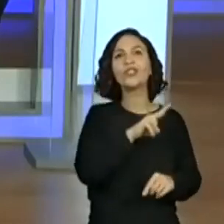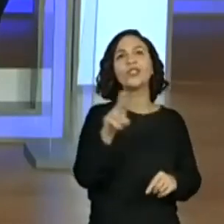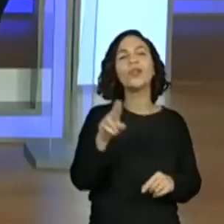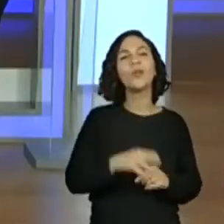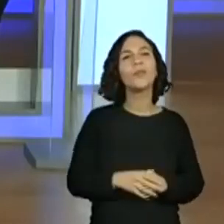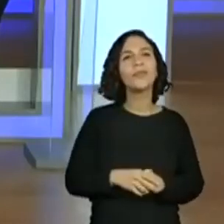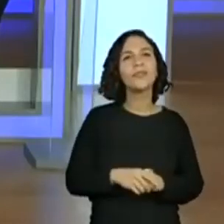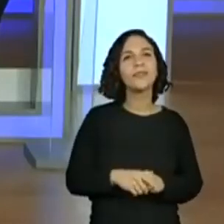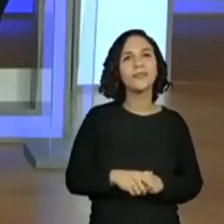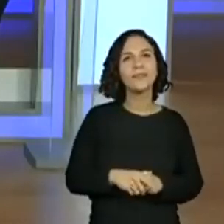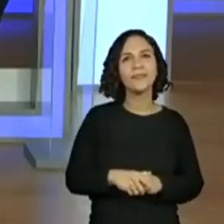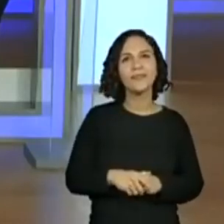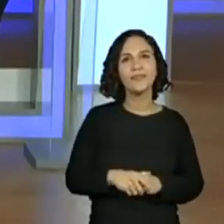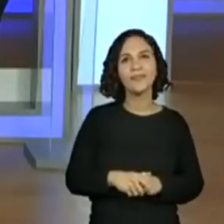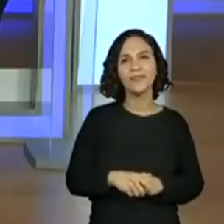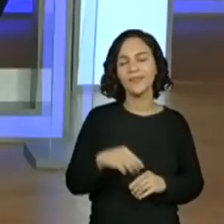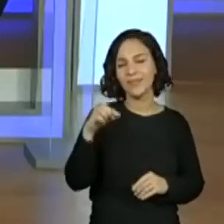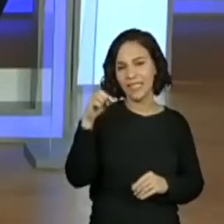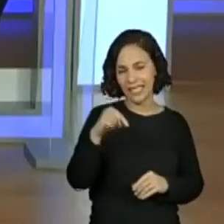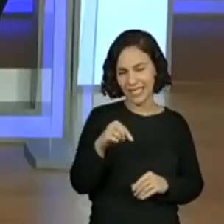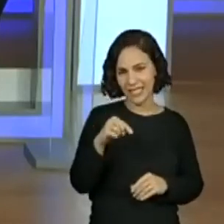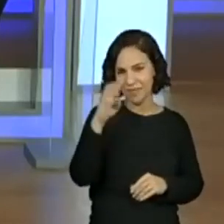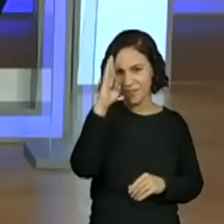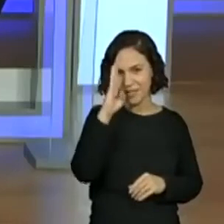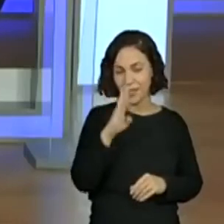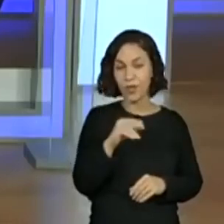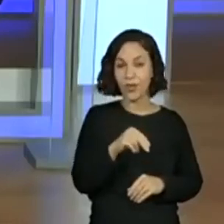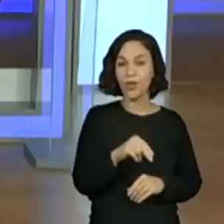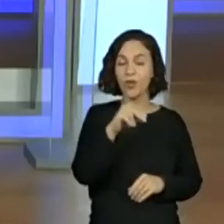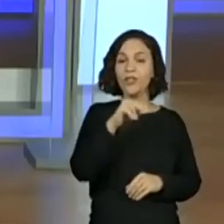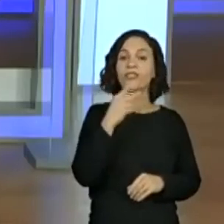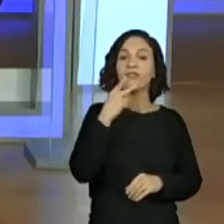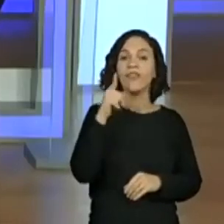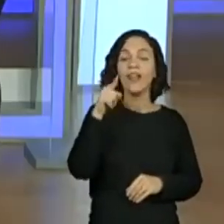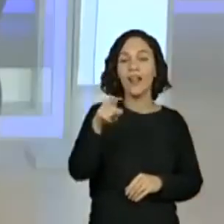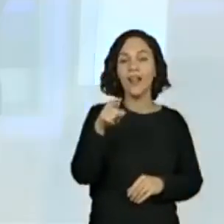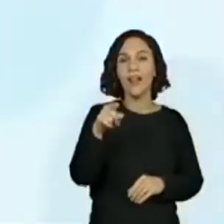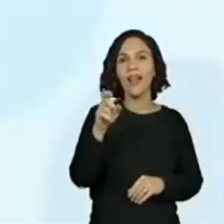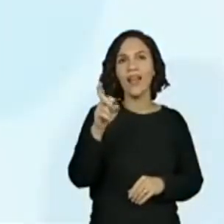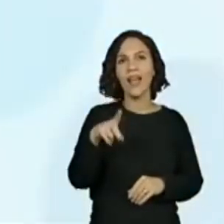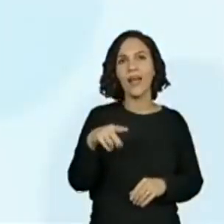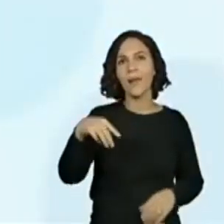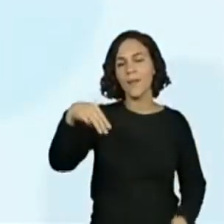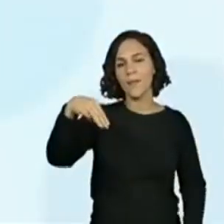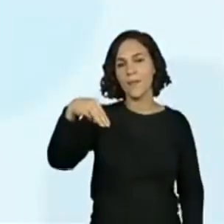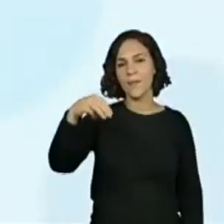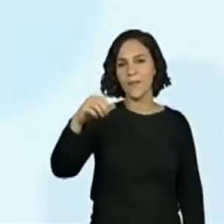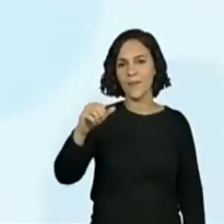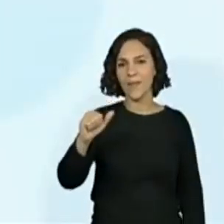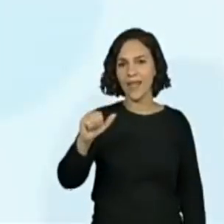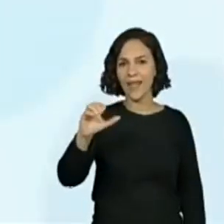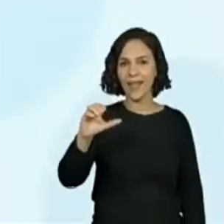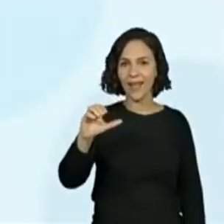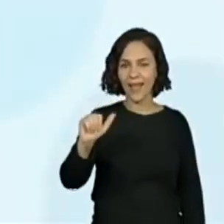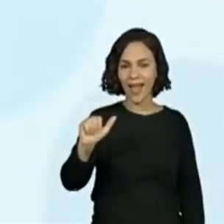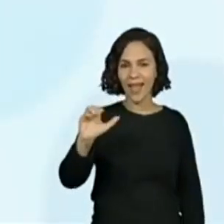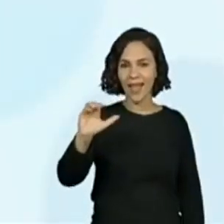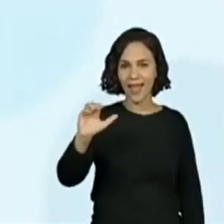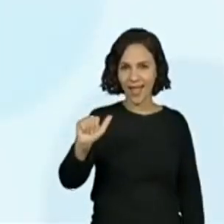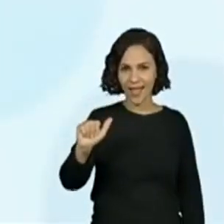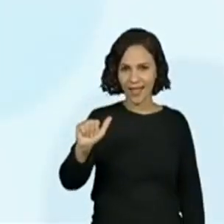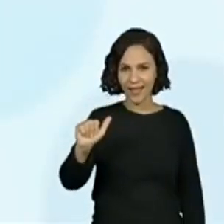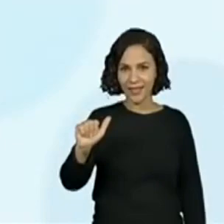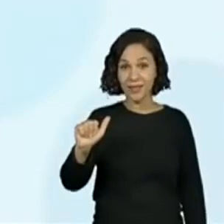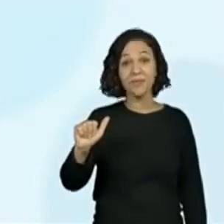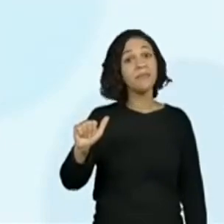Exatamente. Do nosso país, eles têm o hábito de chamar essa brincadeira de macaca. Macaca. Então, tipo,